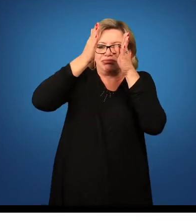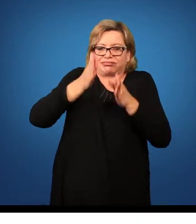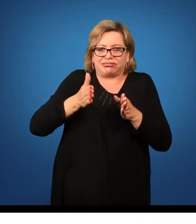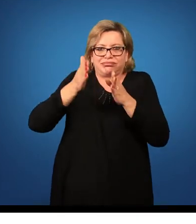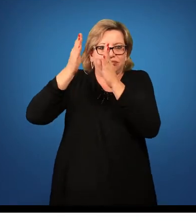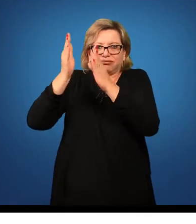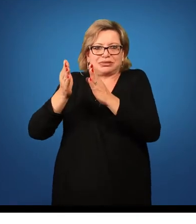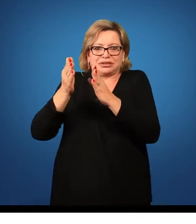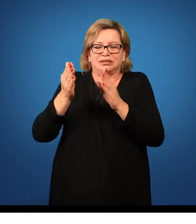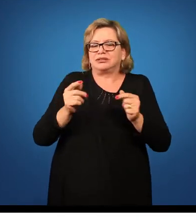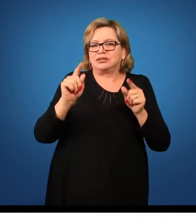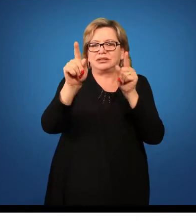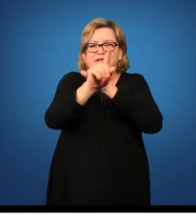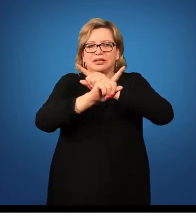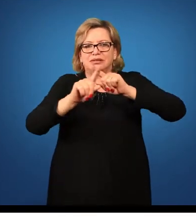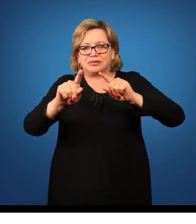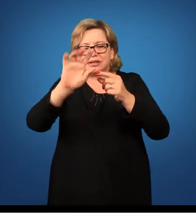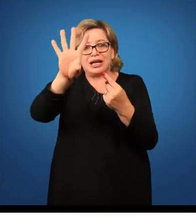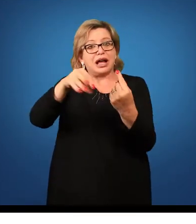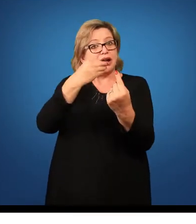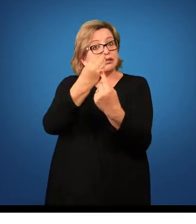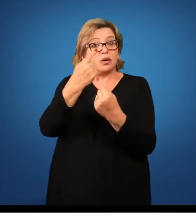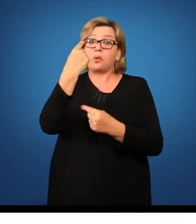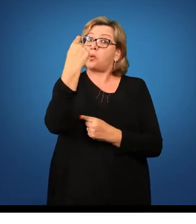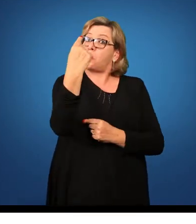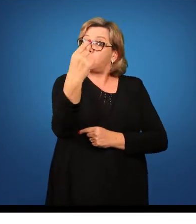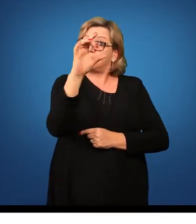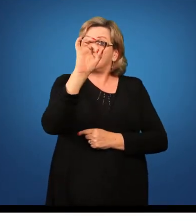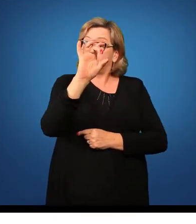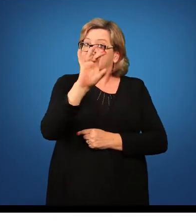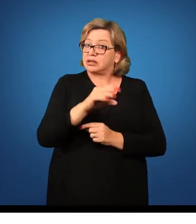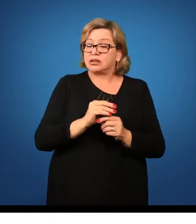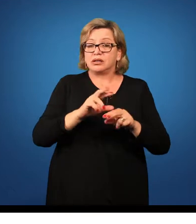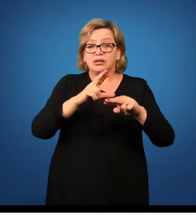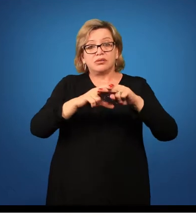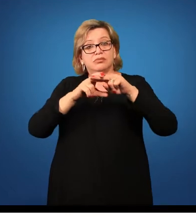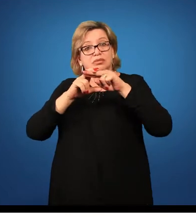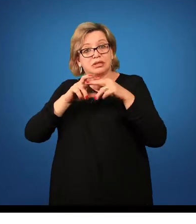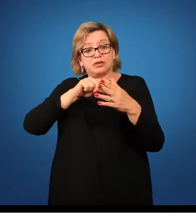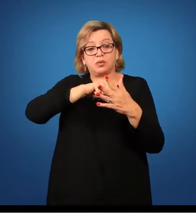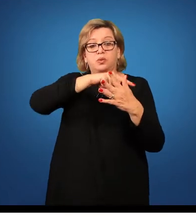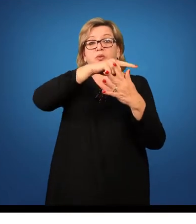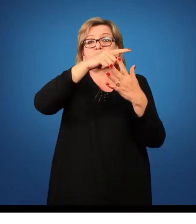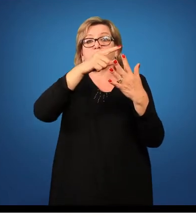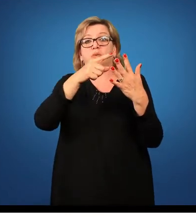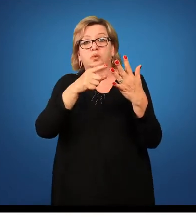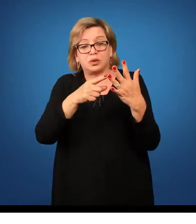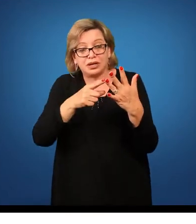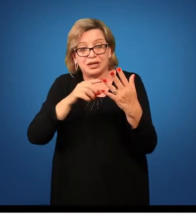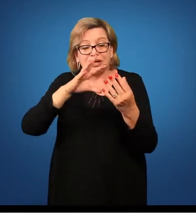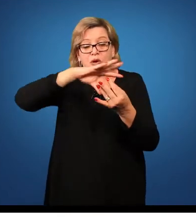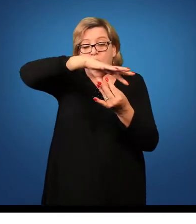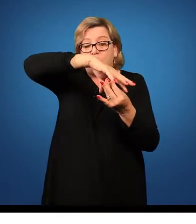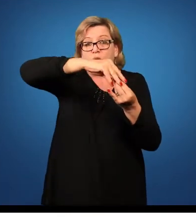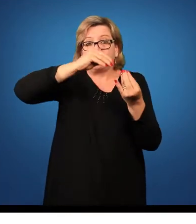isoladas. A arte é uma só, então essas linguagens devem vir de maneira